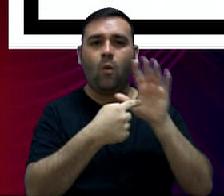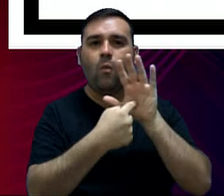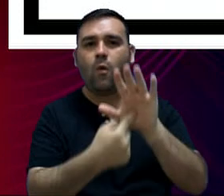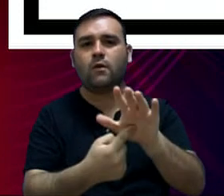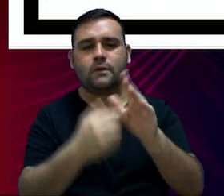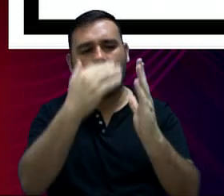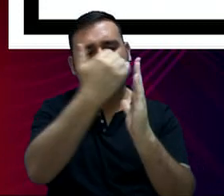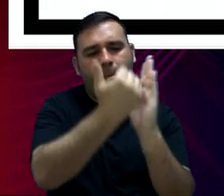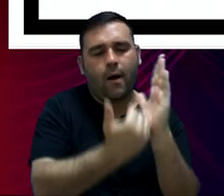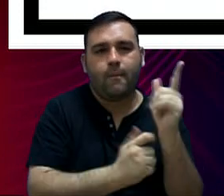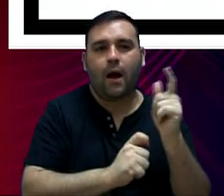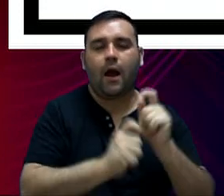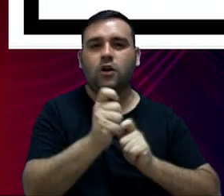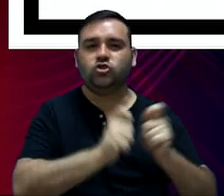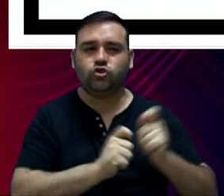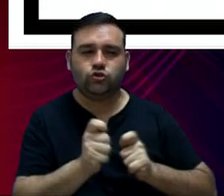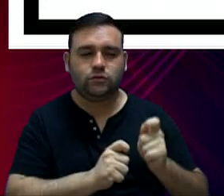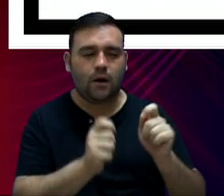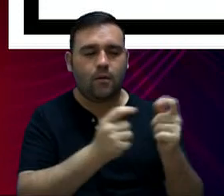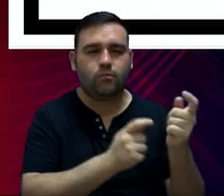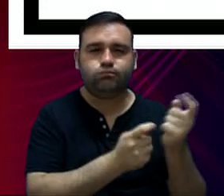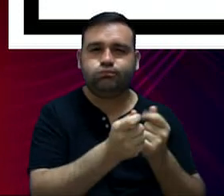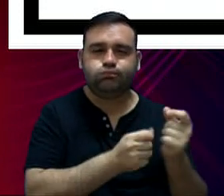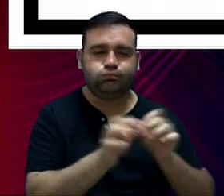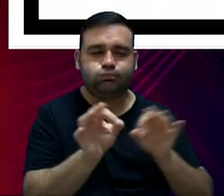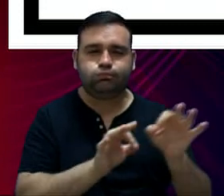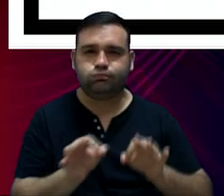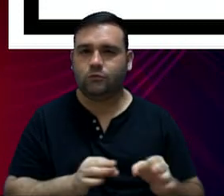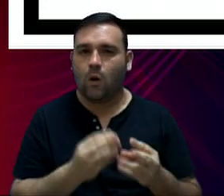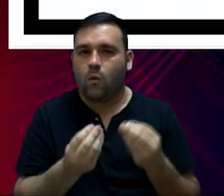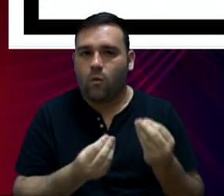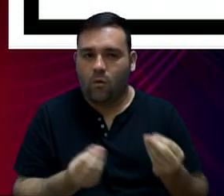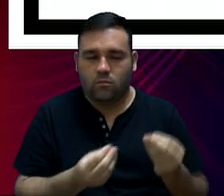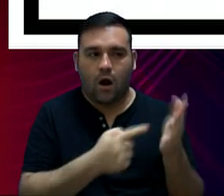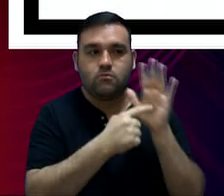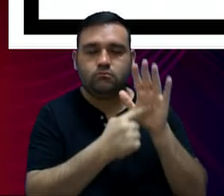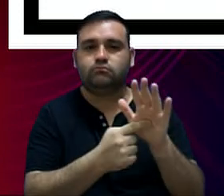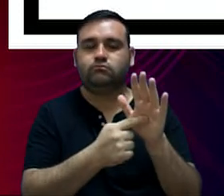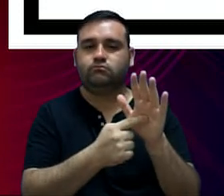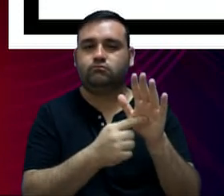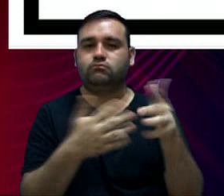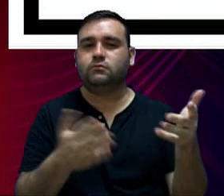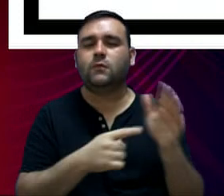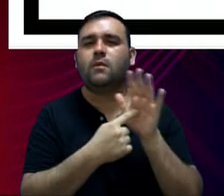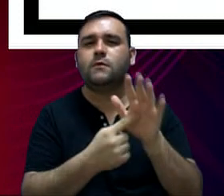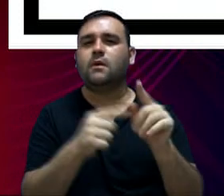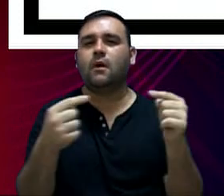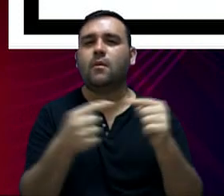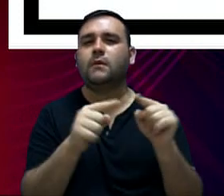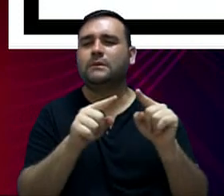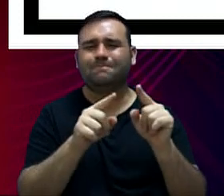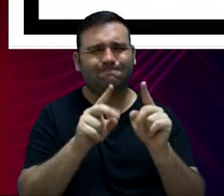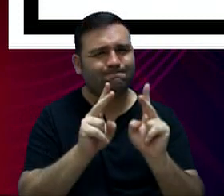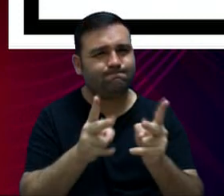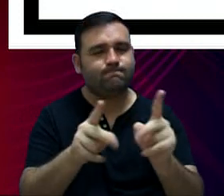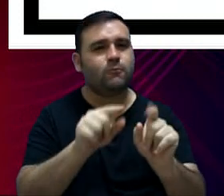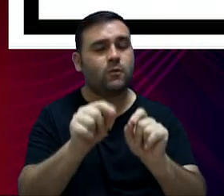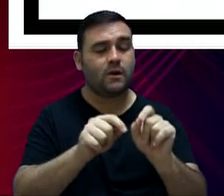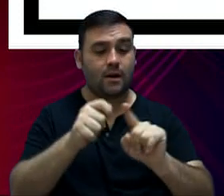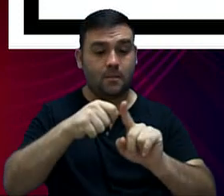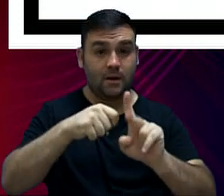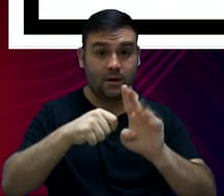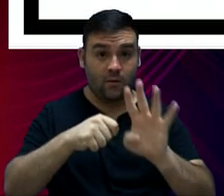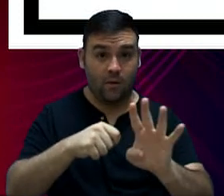a execução orçamentária em curso. Então, a apresentação é referente sempre ao